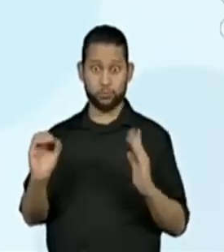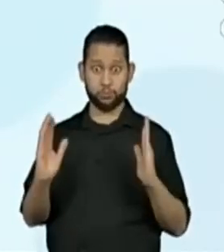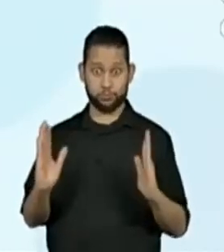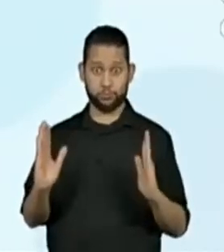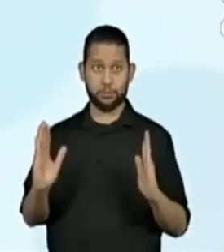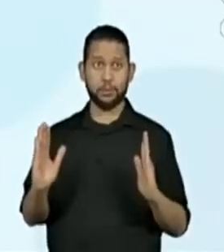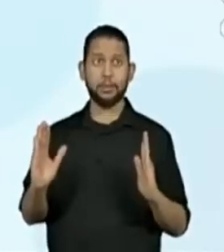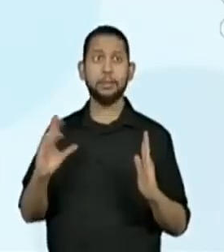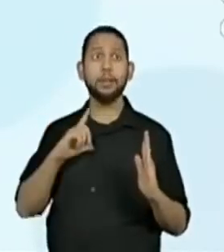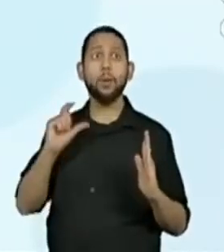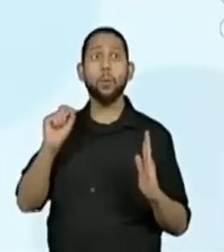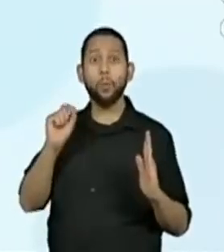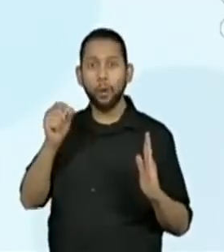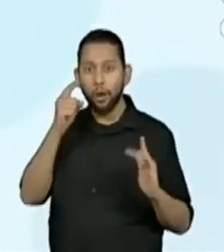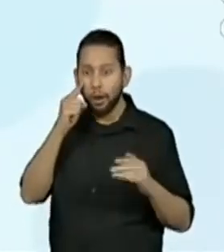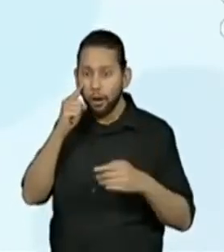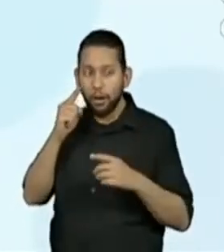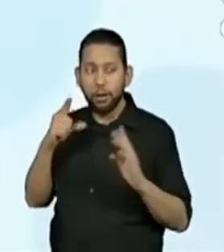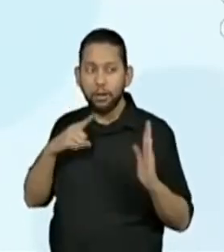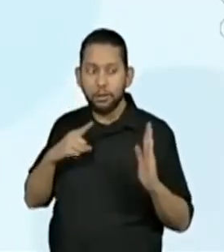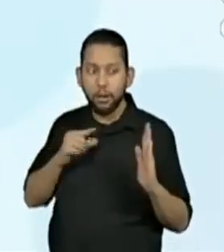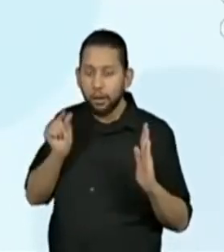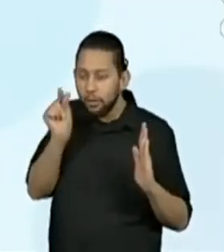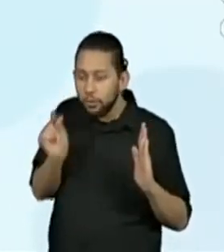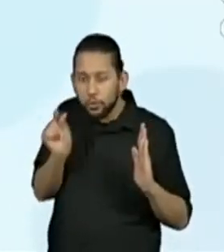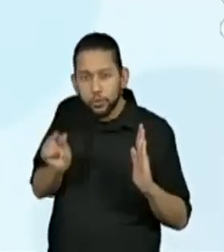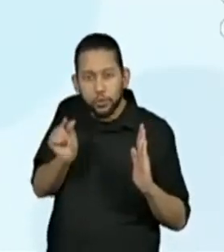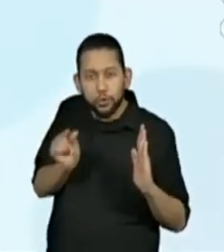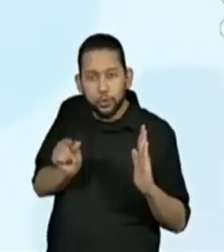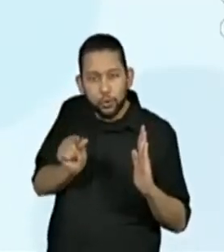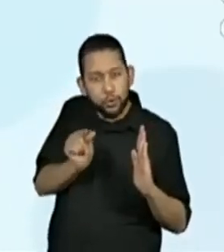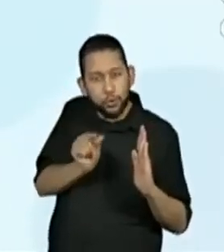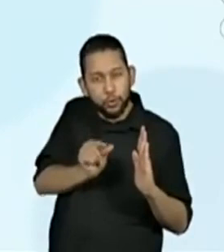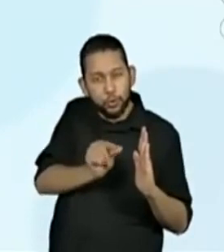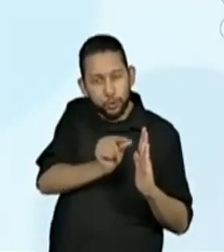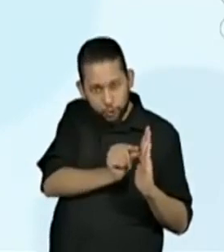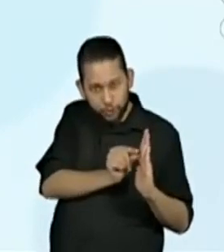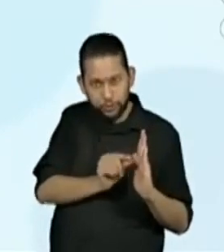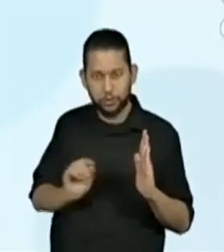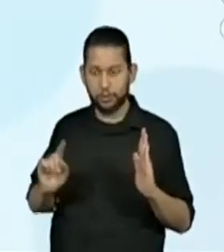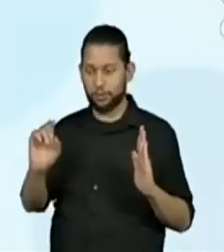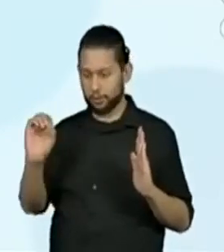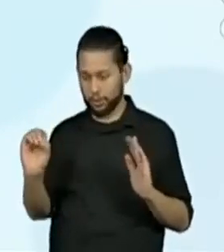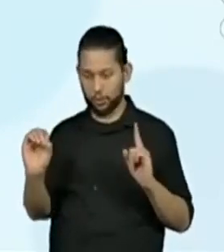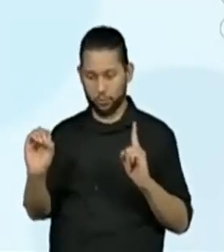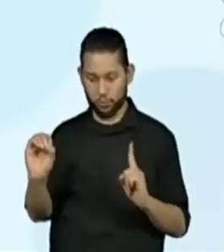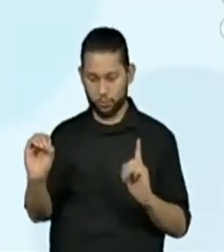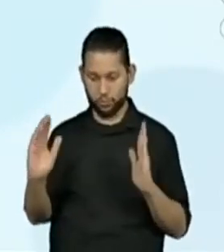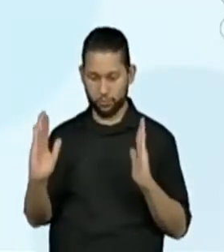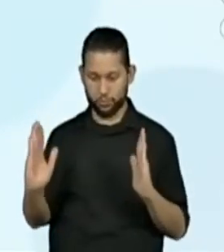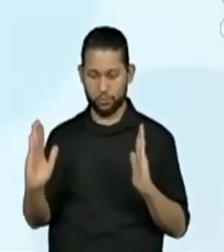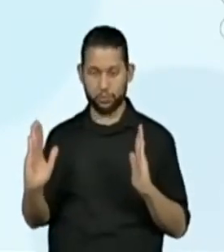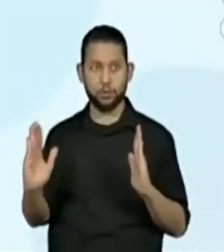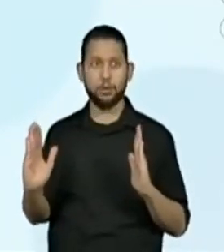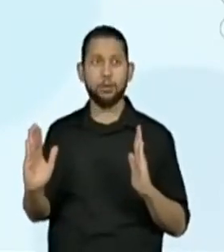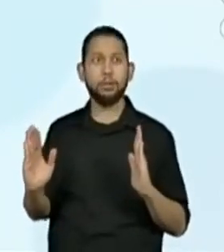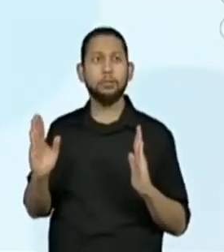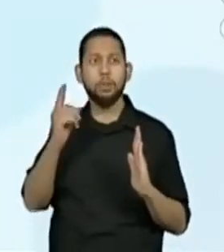subdivisões entre o 0 e o 1, não é? Temos aqui uma divisão